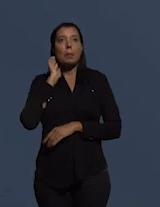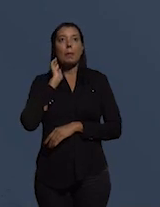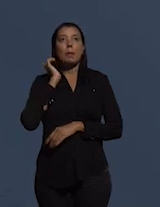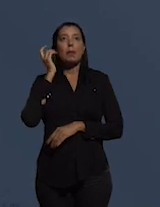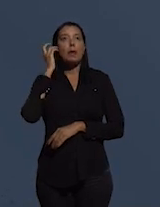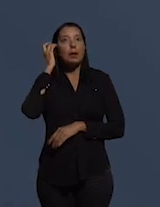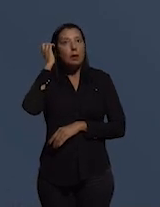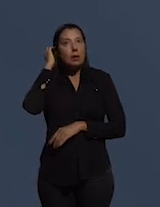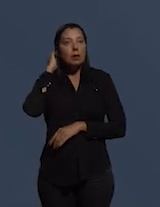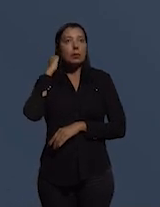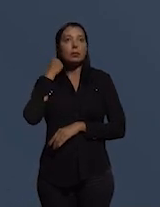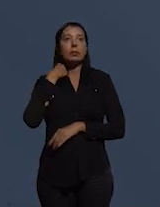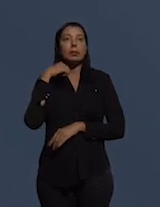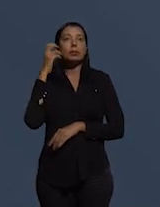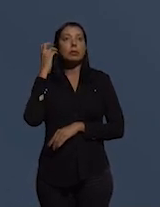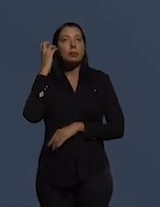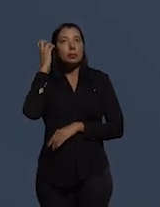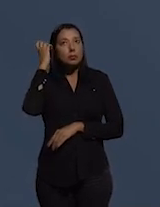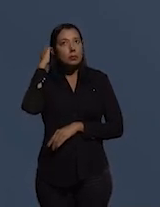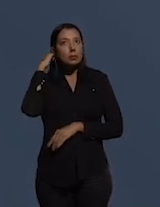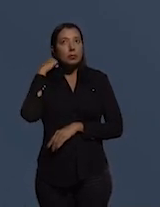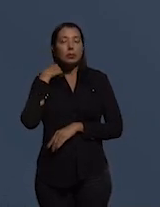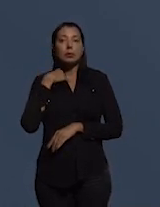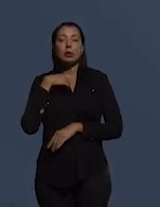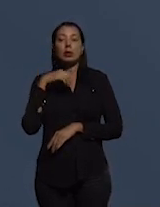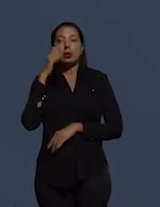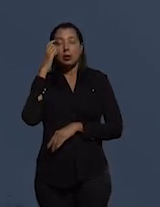you sim Débora